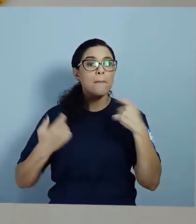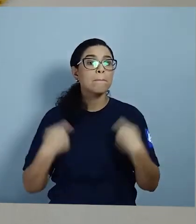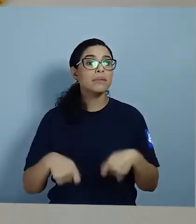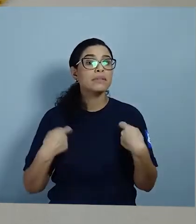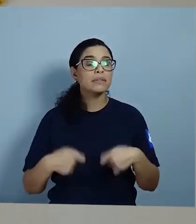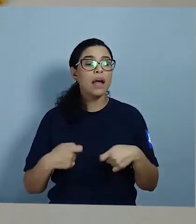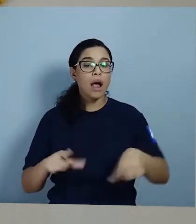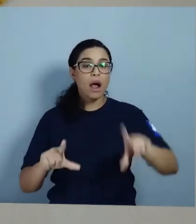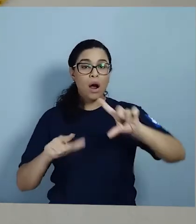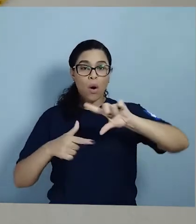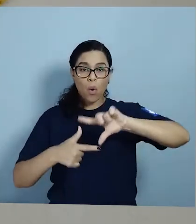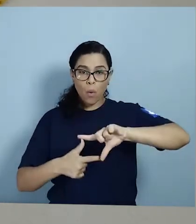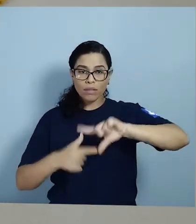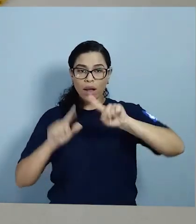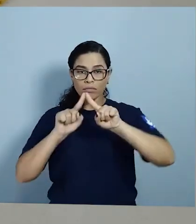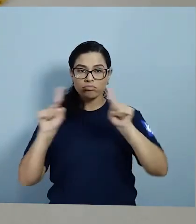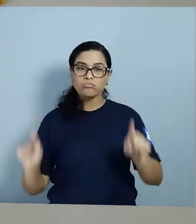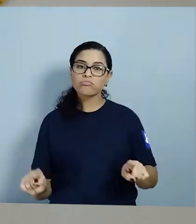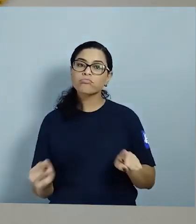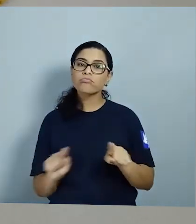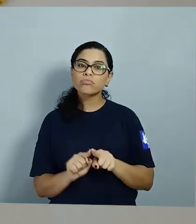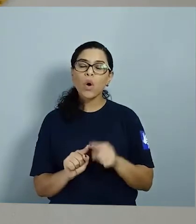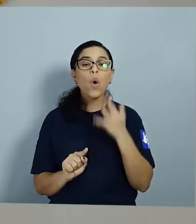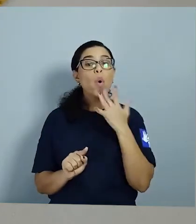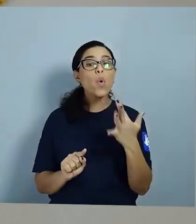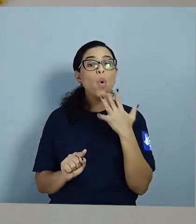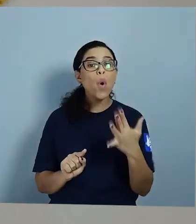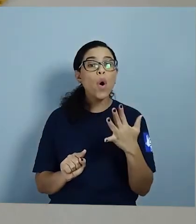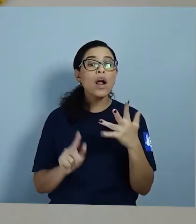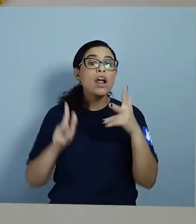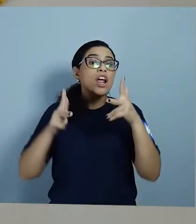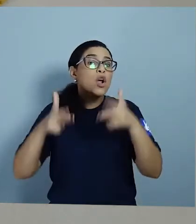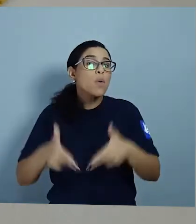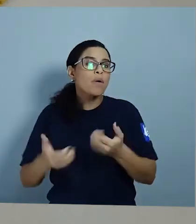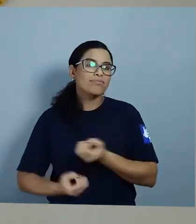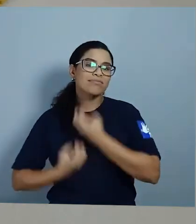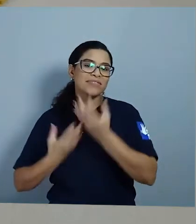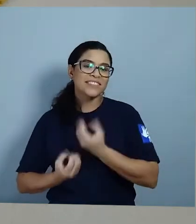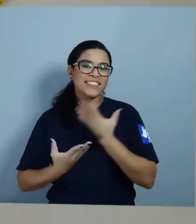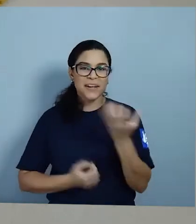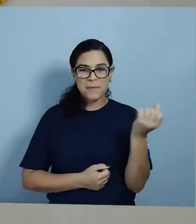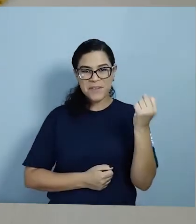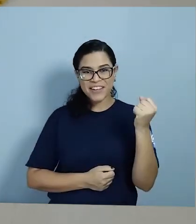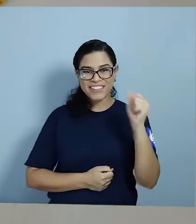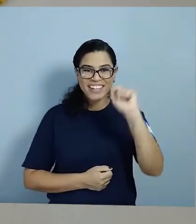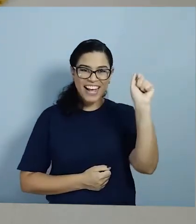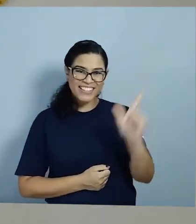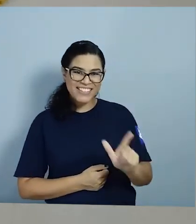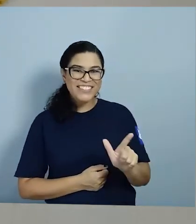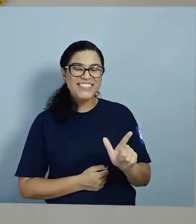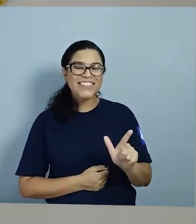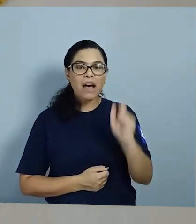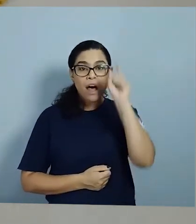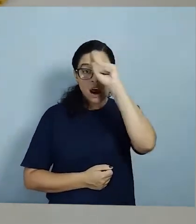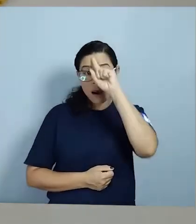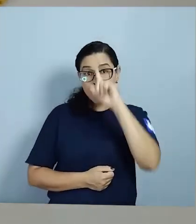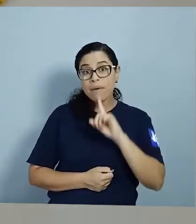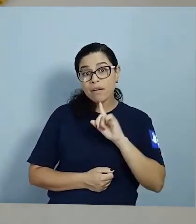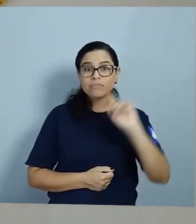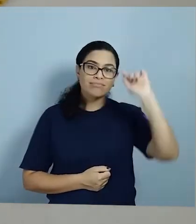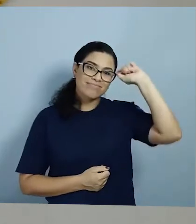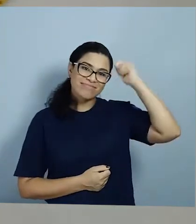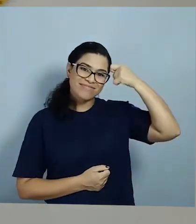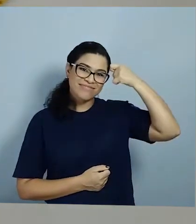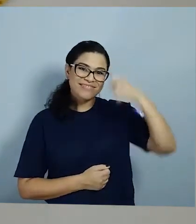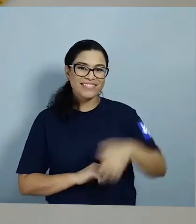Para fazer a ilustração, nós vamos precisar de quadrados nas cores das borboletas da poesia Brancas,